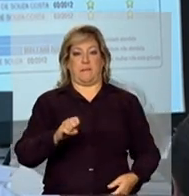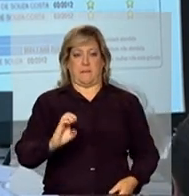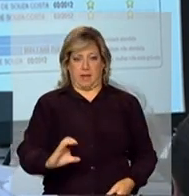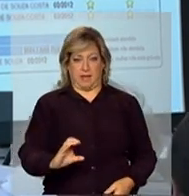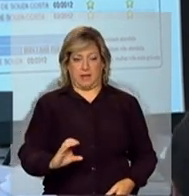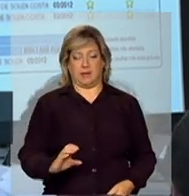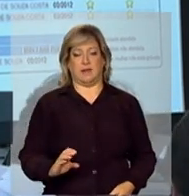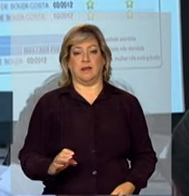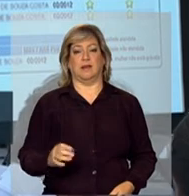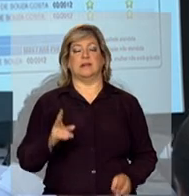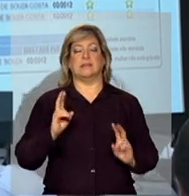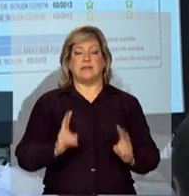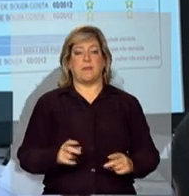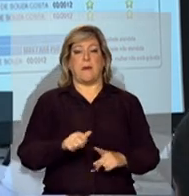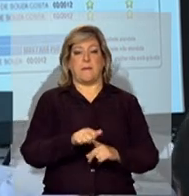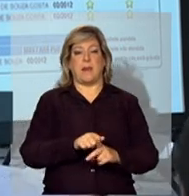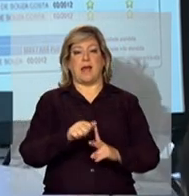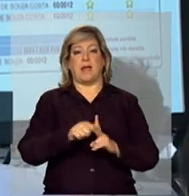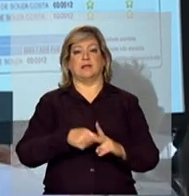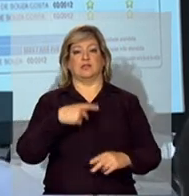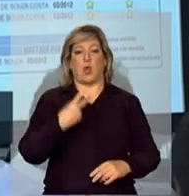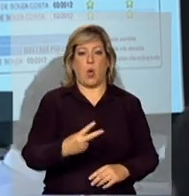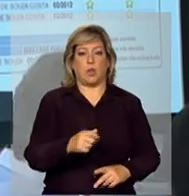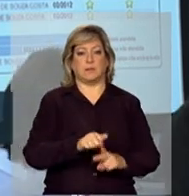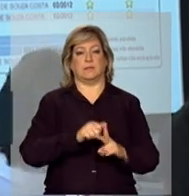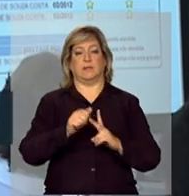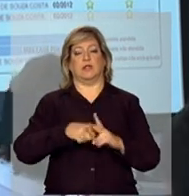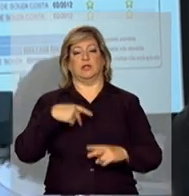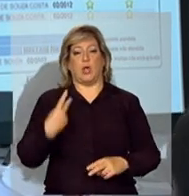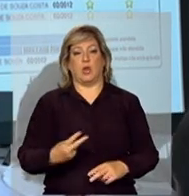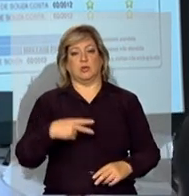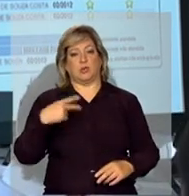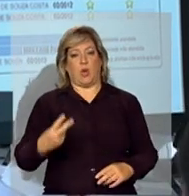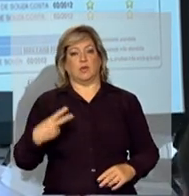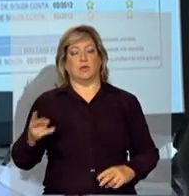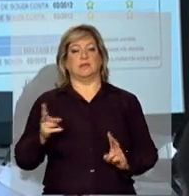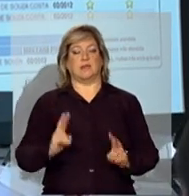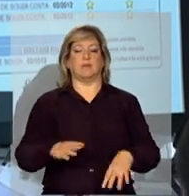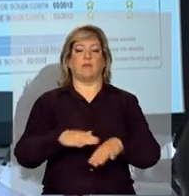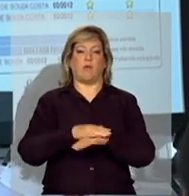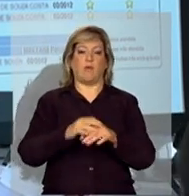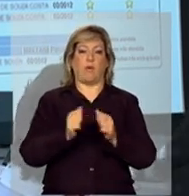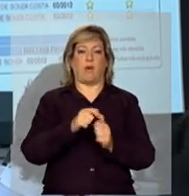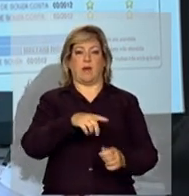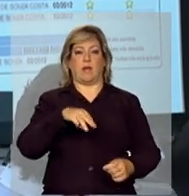bimestralmente, nós identificamos, via rede do MEC, em parceria com o MDS,